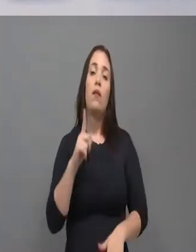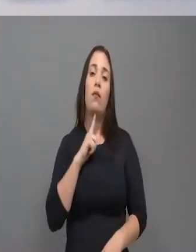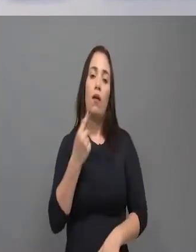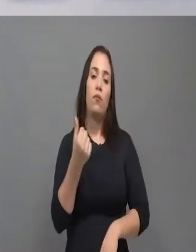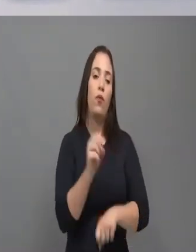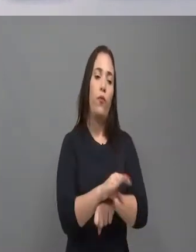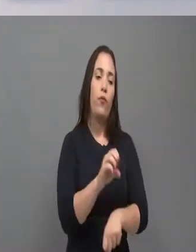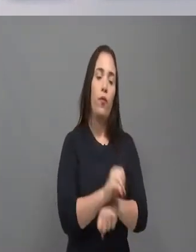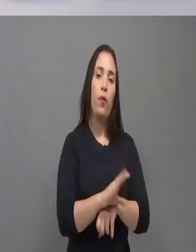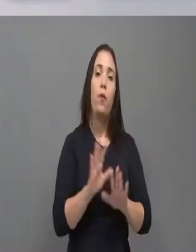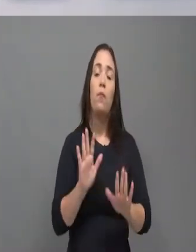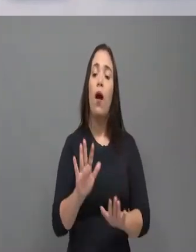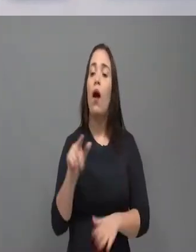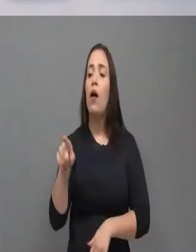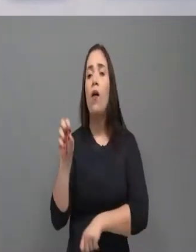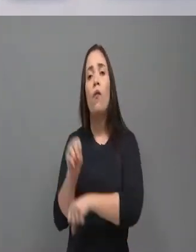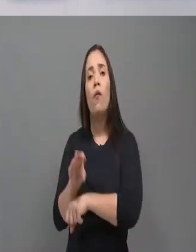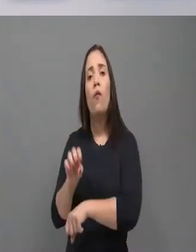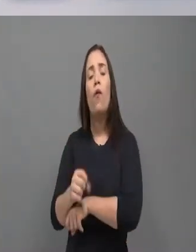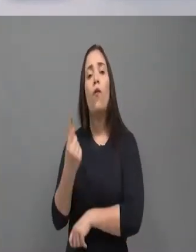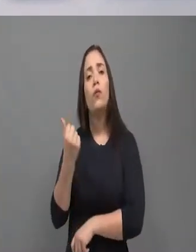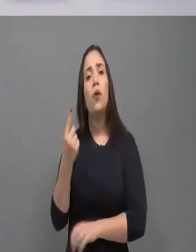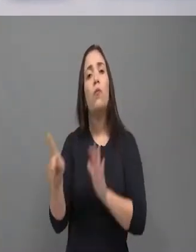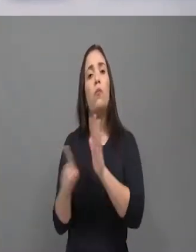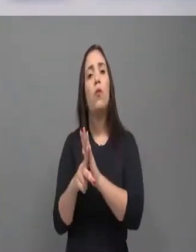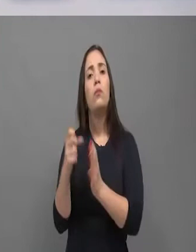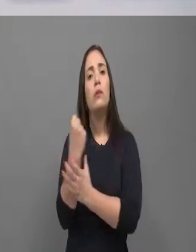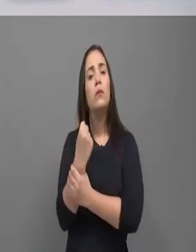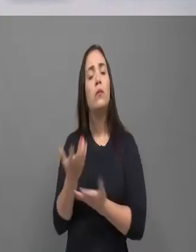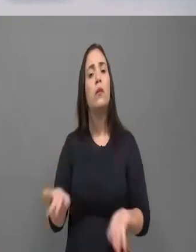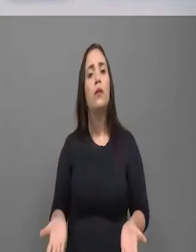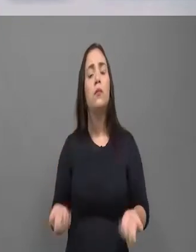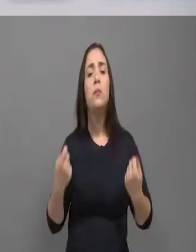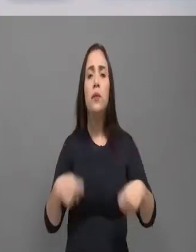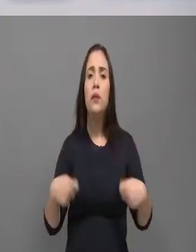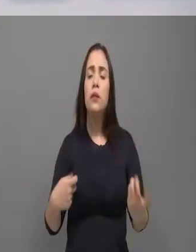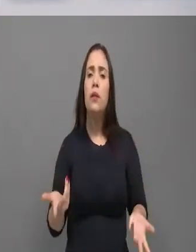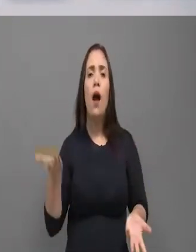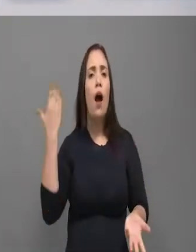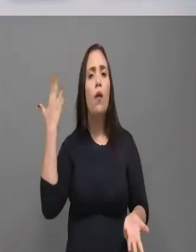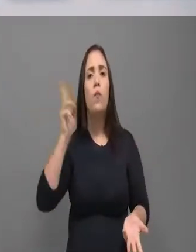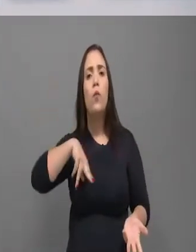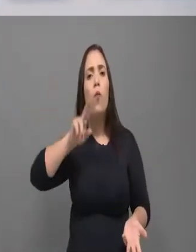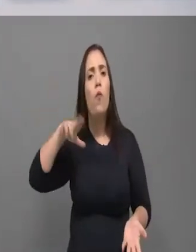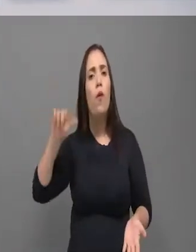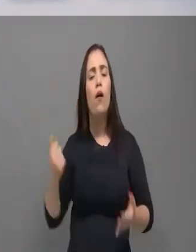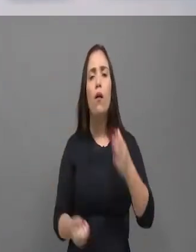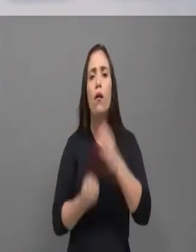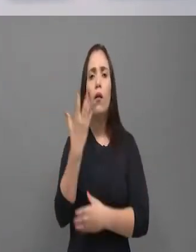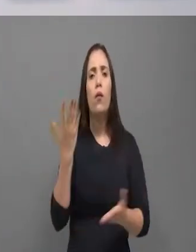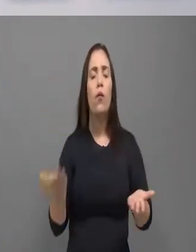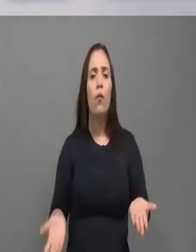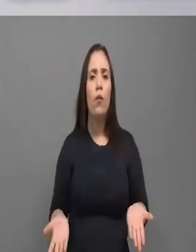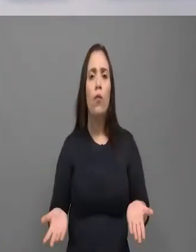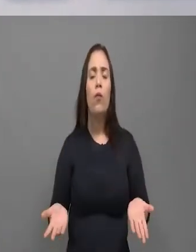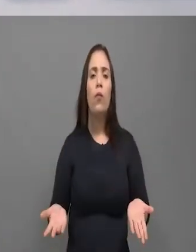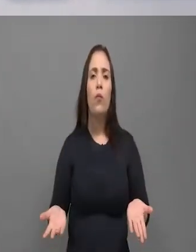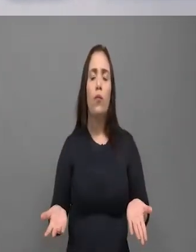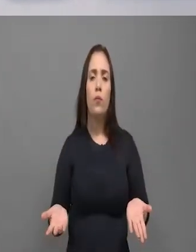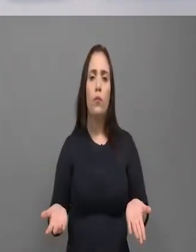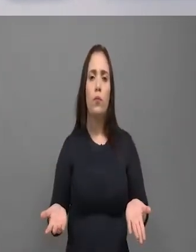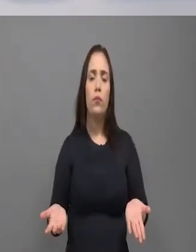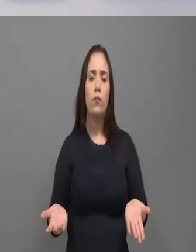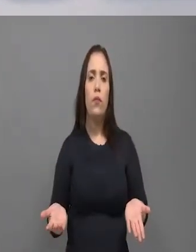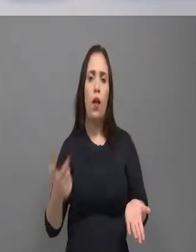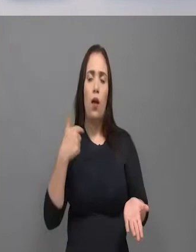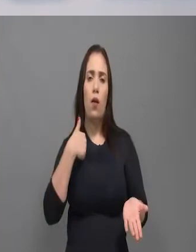não é uma crítica, não. É dizer, na verdade, nenhum dos governos... Anterior, nenhum. Nem do colo para cá, nenhum